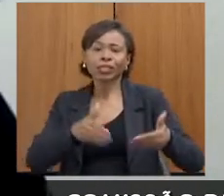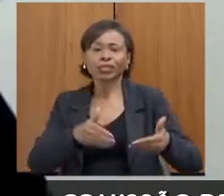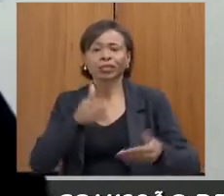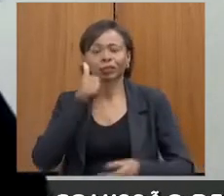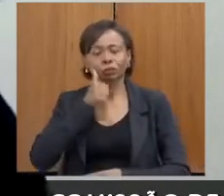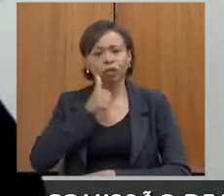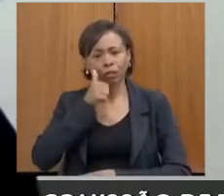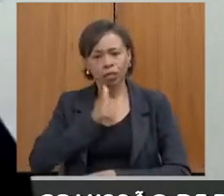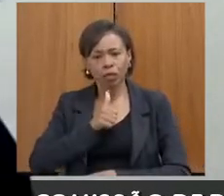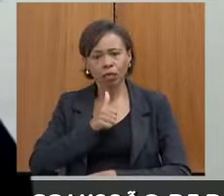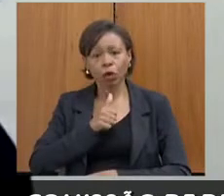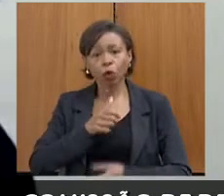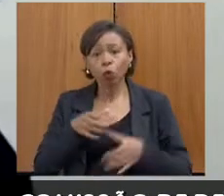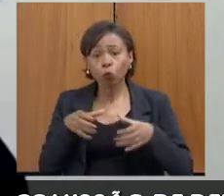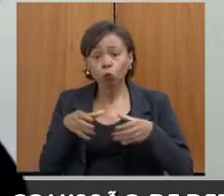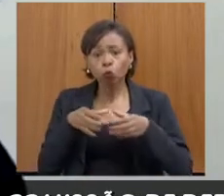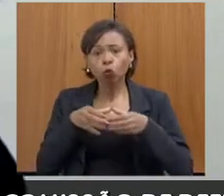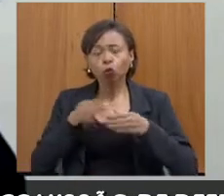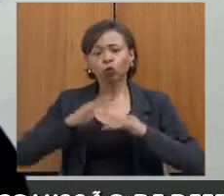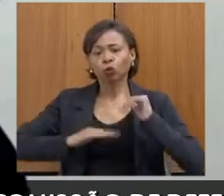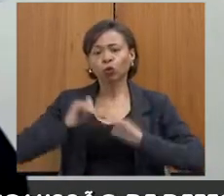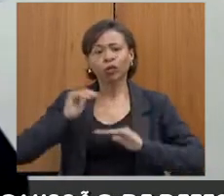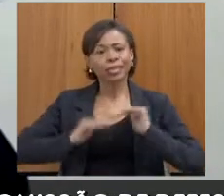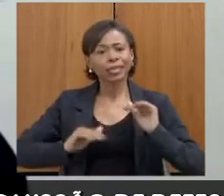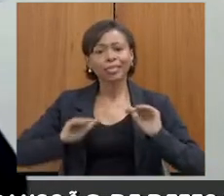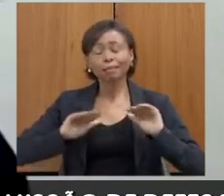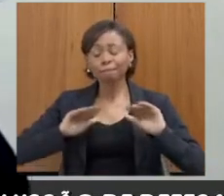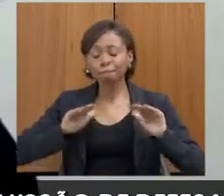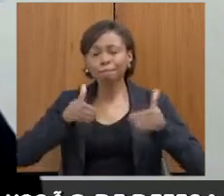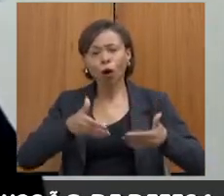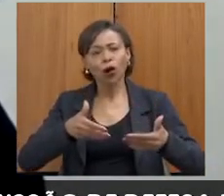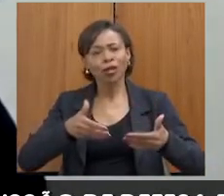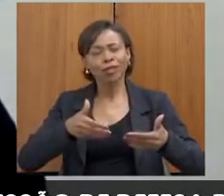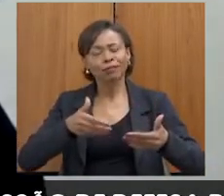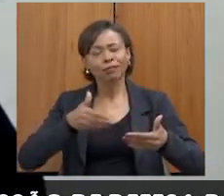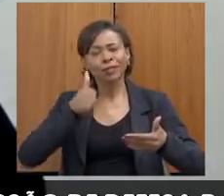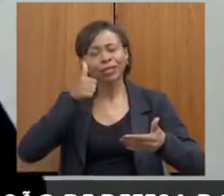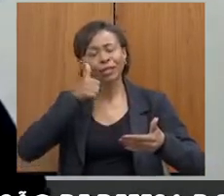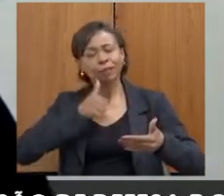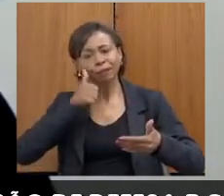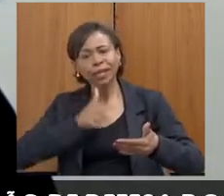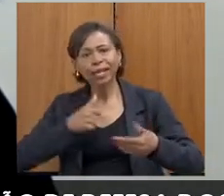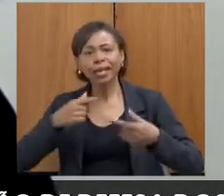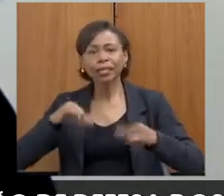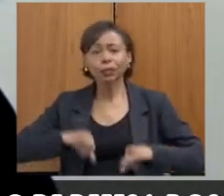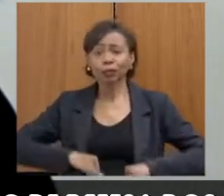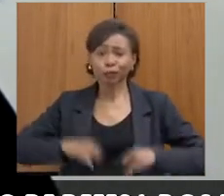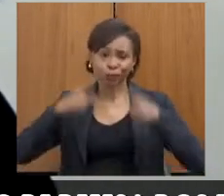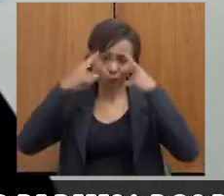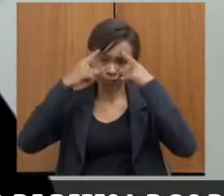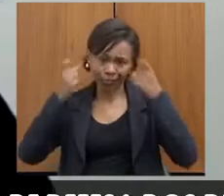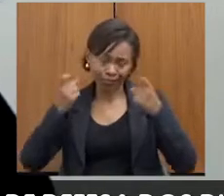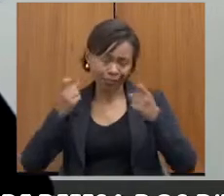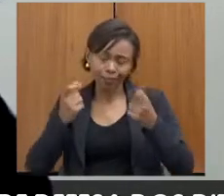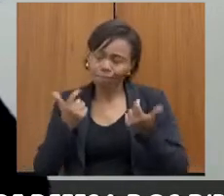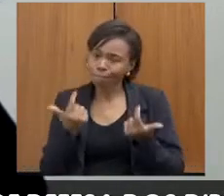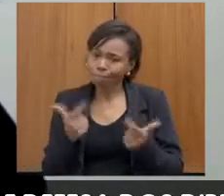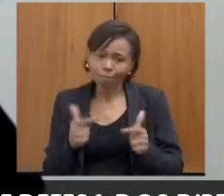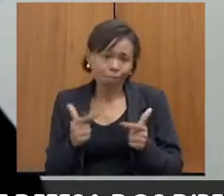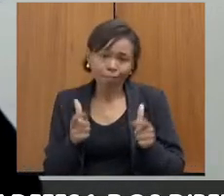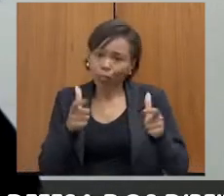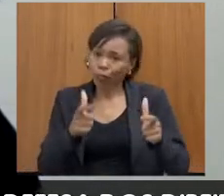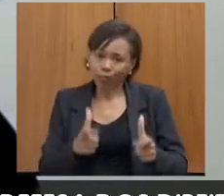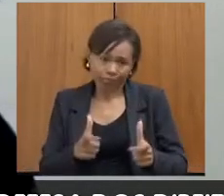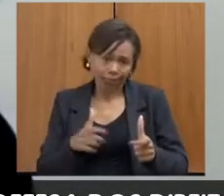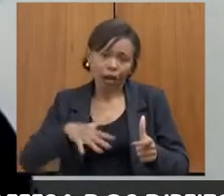termos uma equipe específica para atender as vítimas de violência doméstica. Creio também que o ambiente,